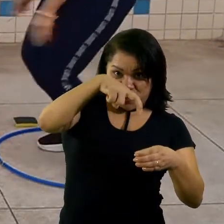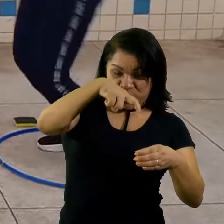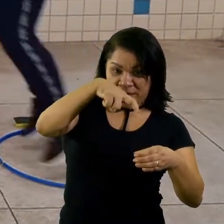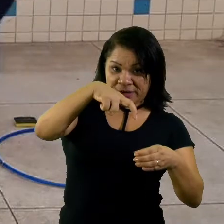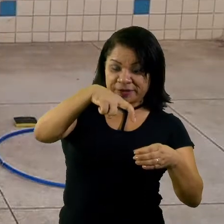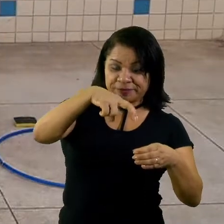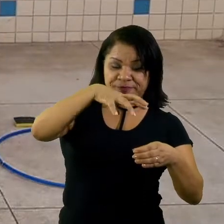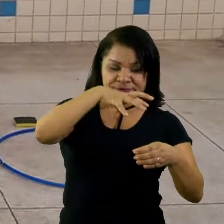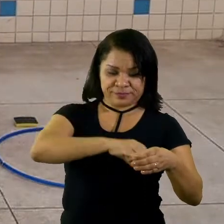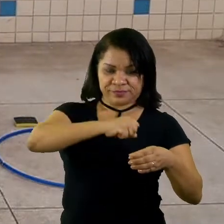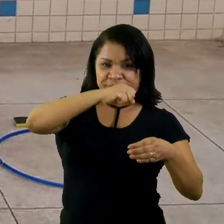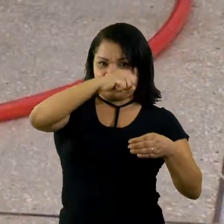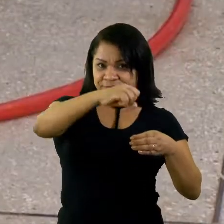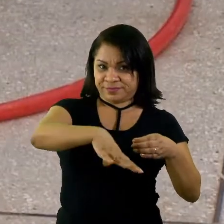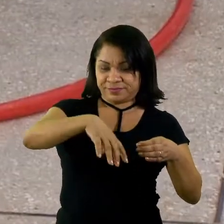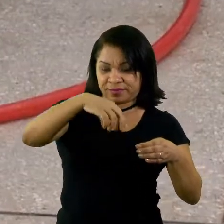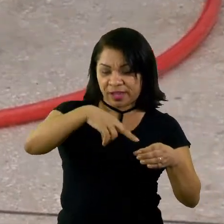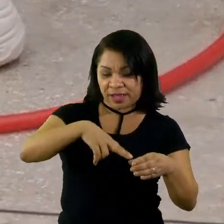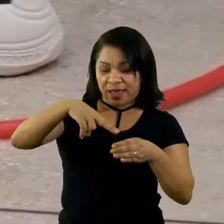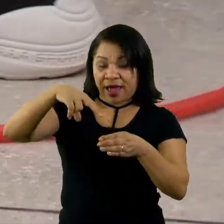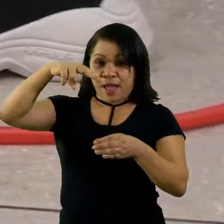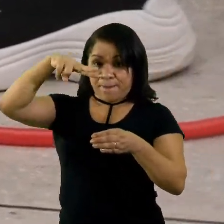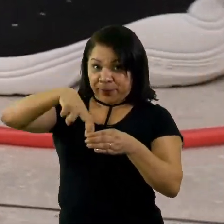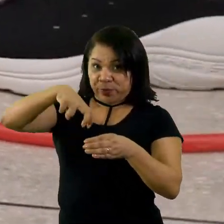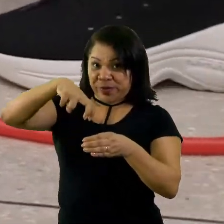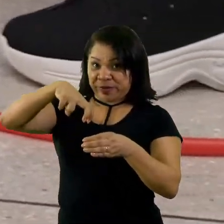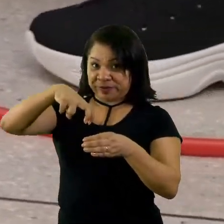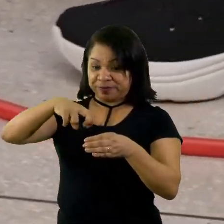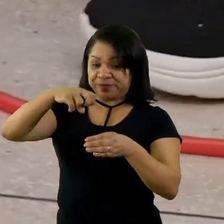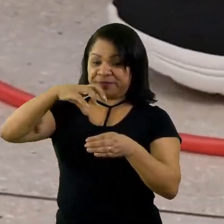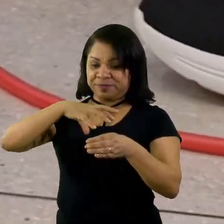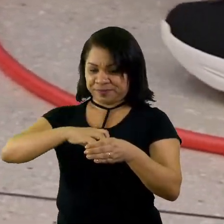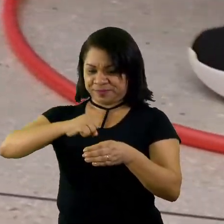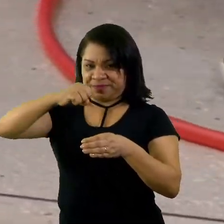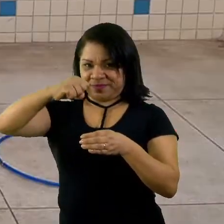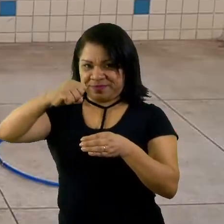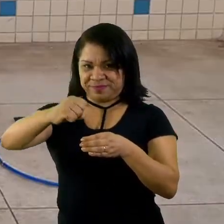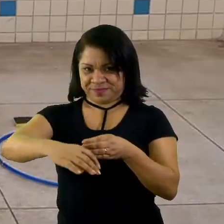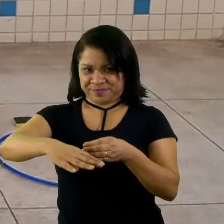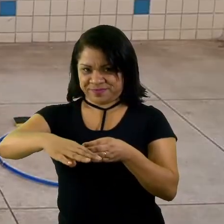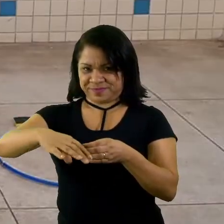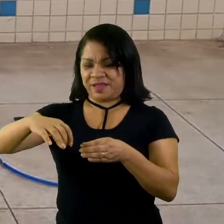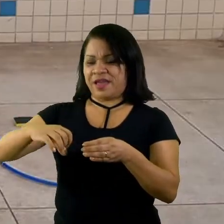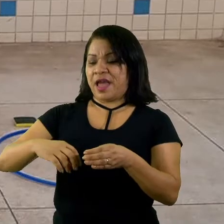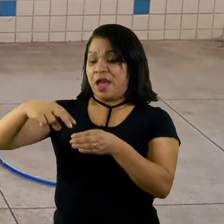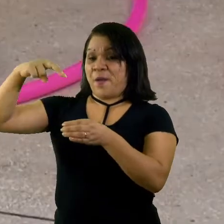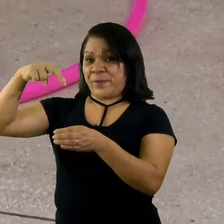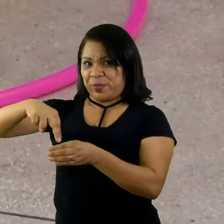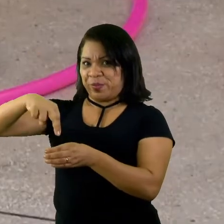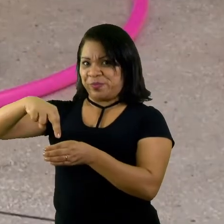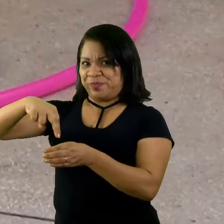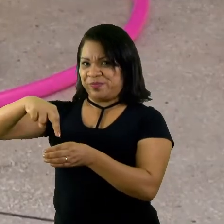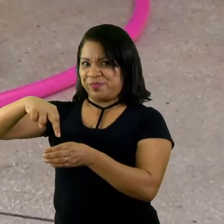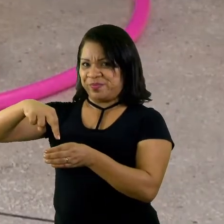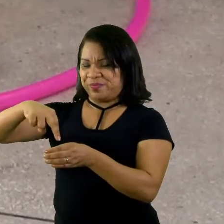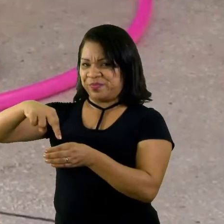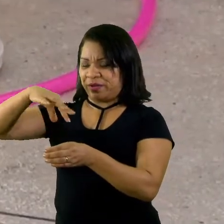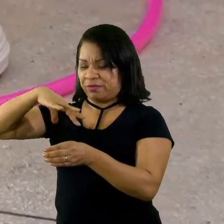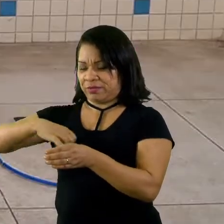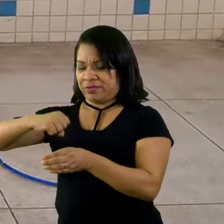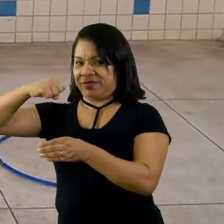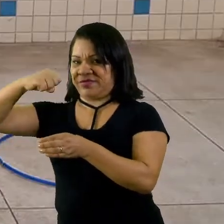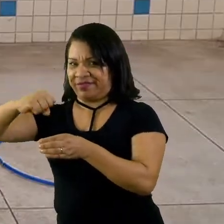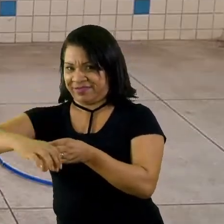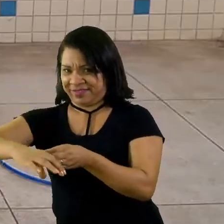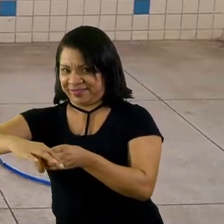lado. Pula novamente, passa o objeto para o outro lado. Pulou, passou o objeto para o